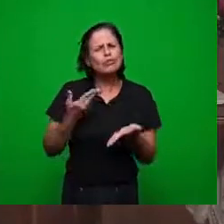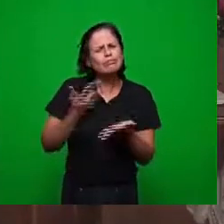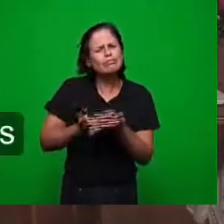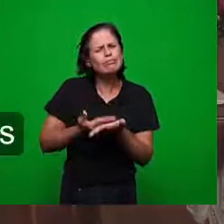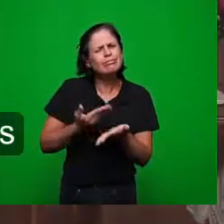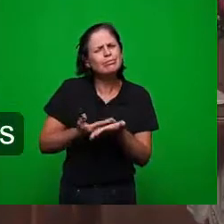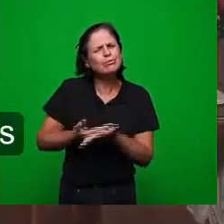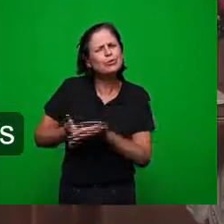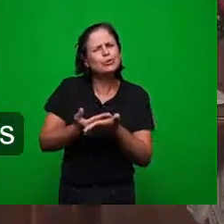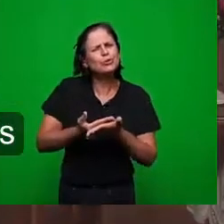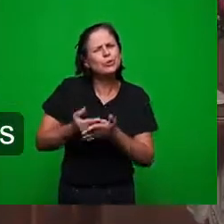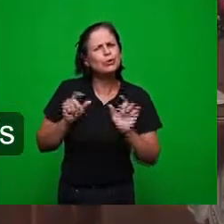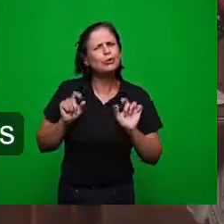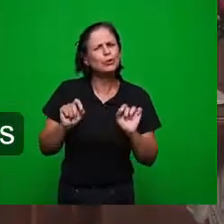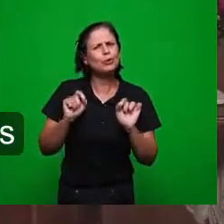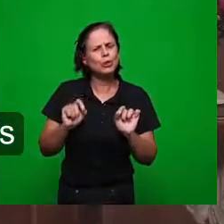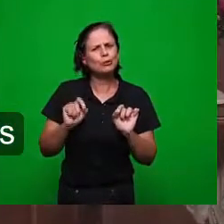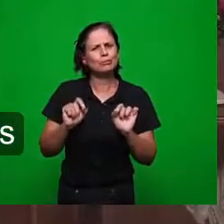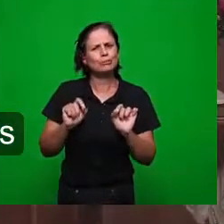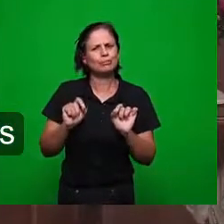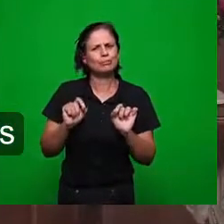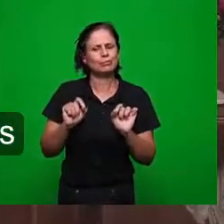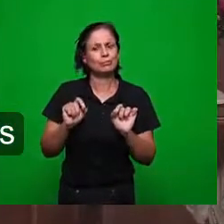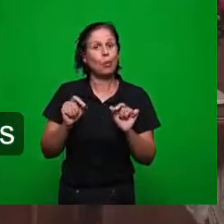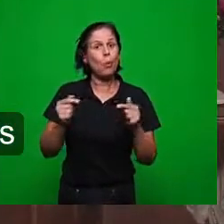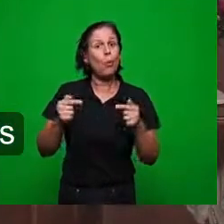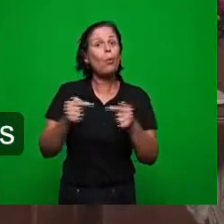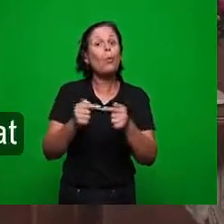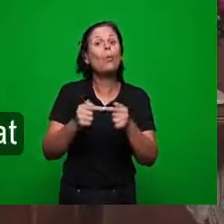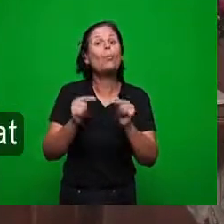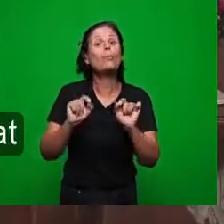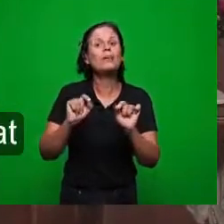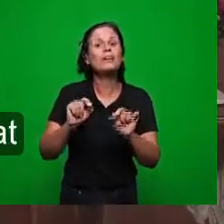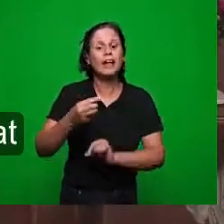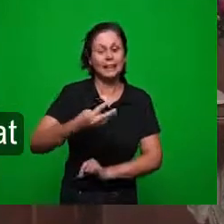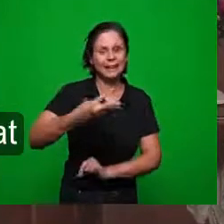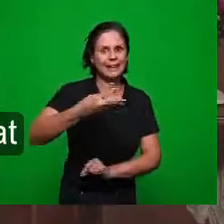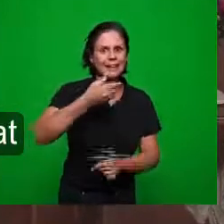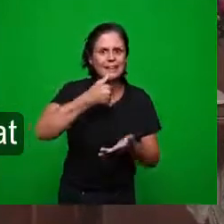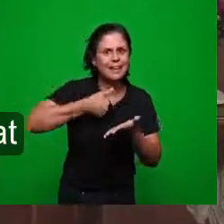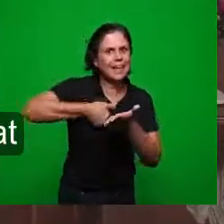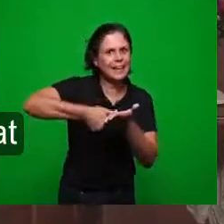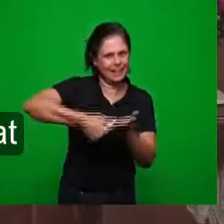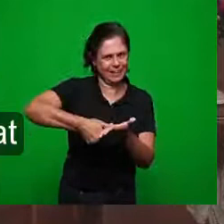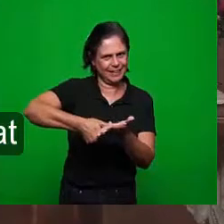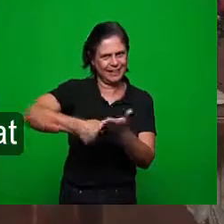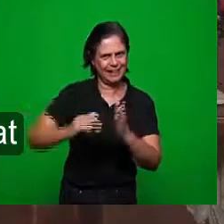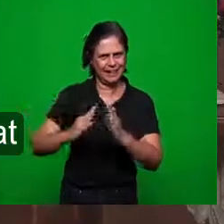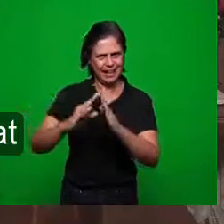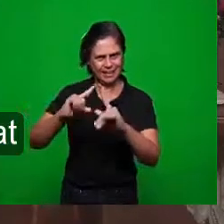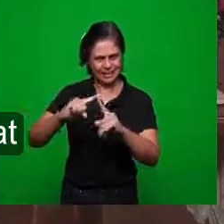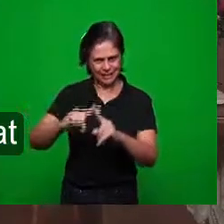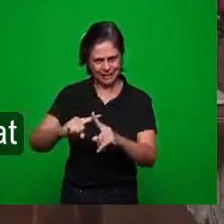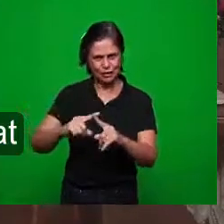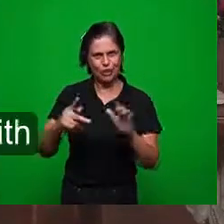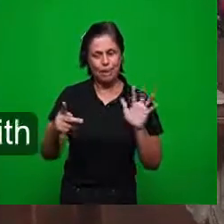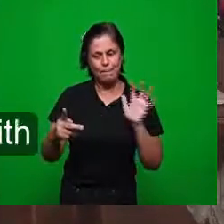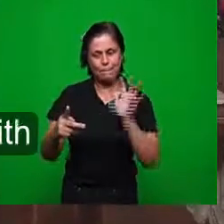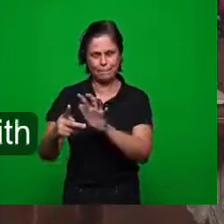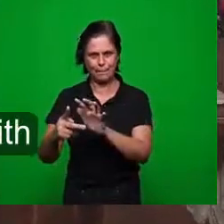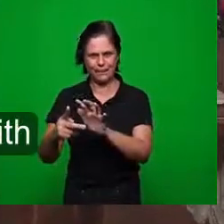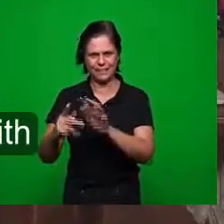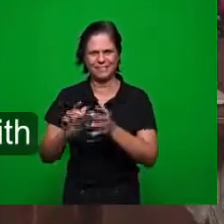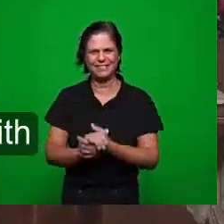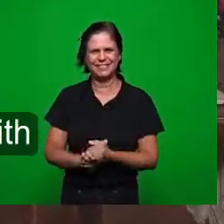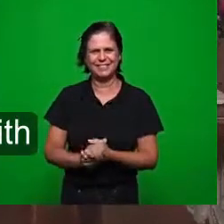ao assunto da terceira carta, que é a carta à Igreja de Pérgamo e que nós